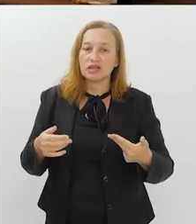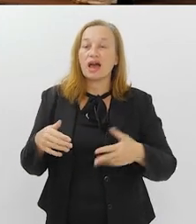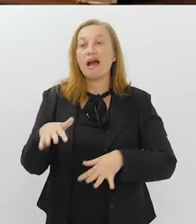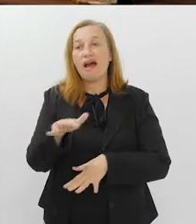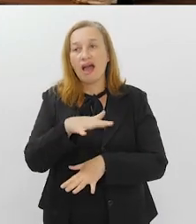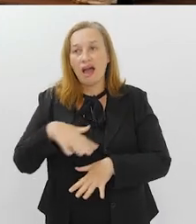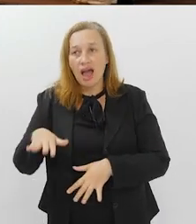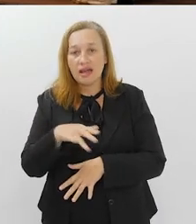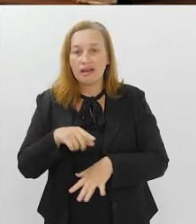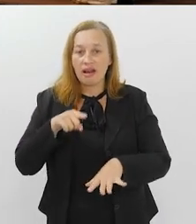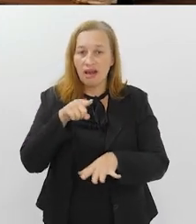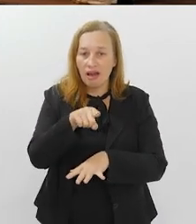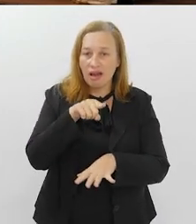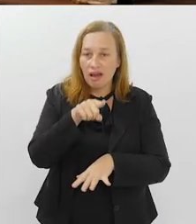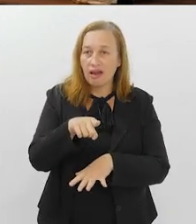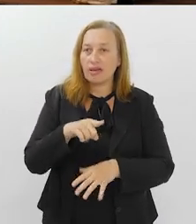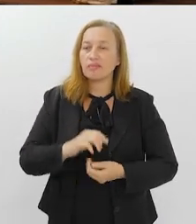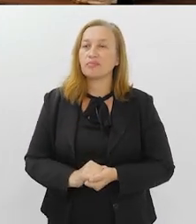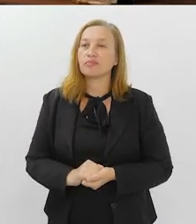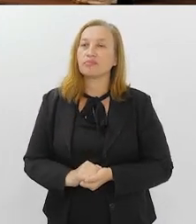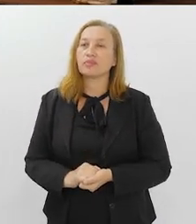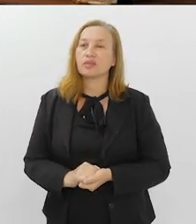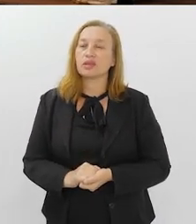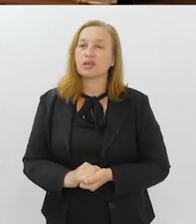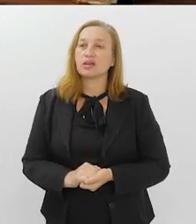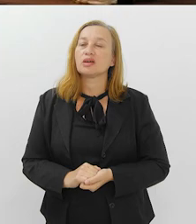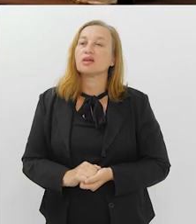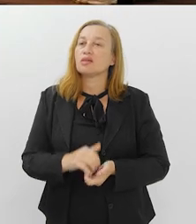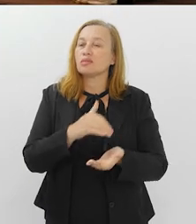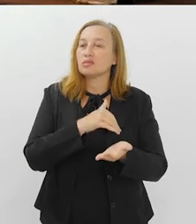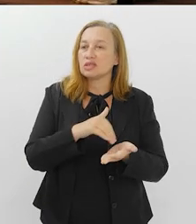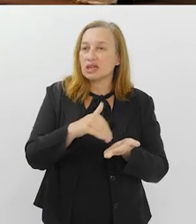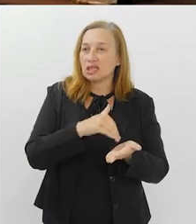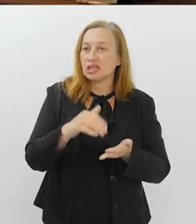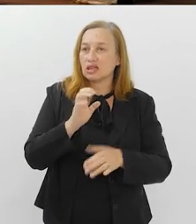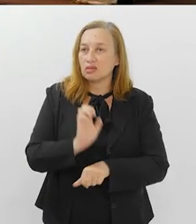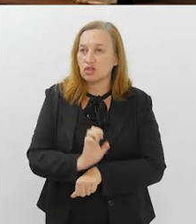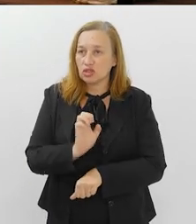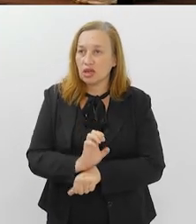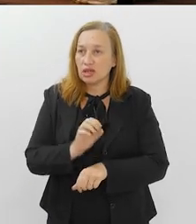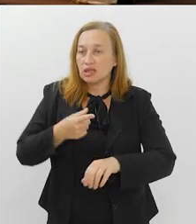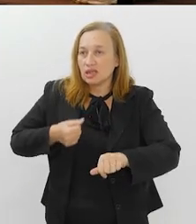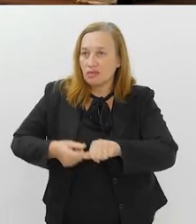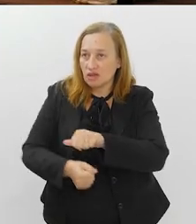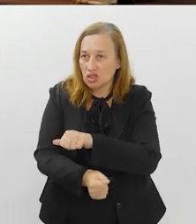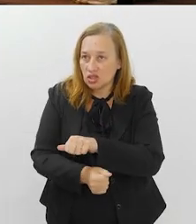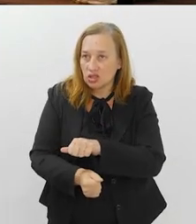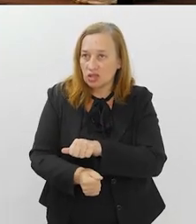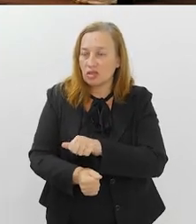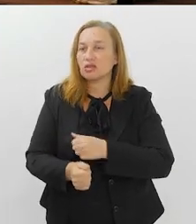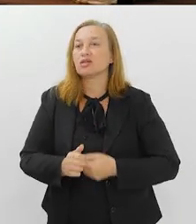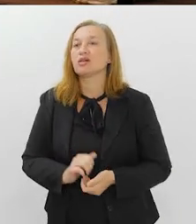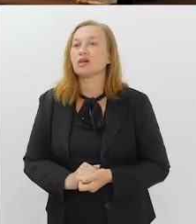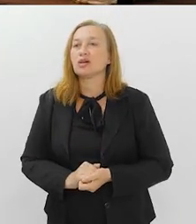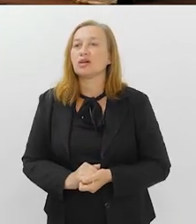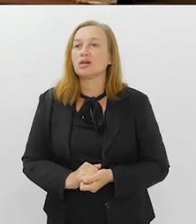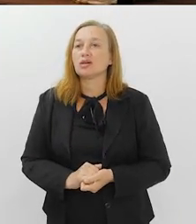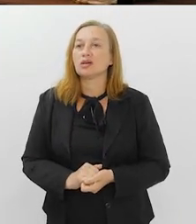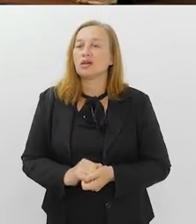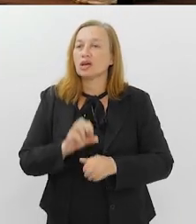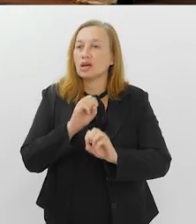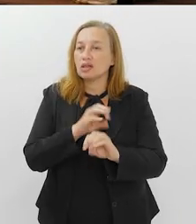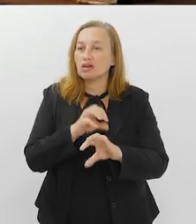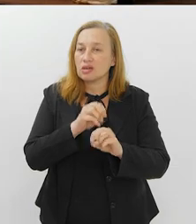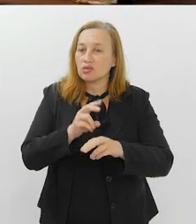a gente está numa fase, né, lá da Secretaria de Estado que a gente tem investido muito nessa questão